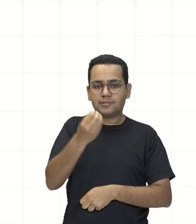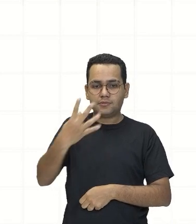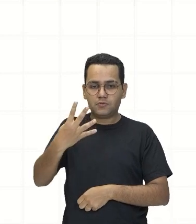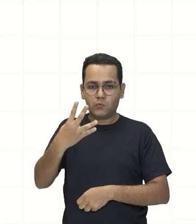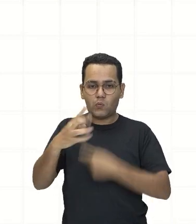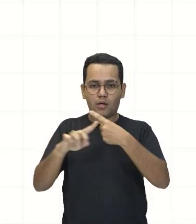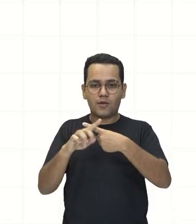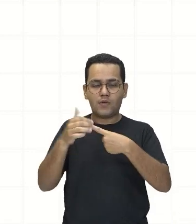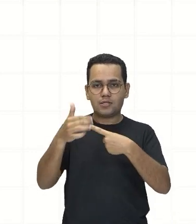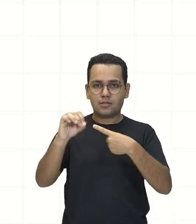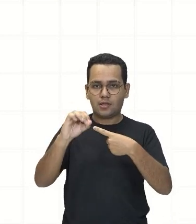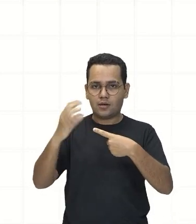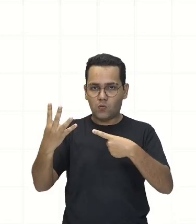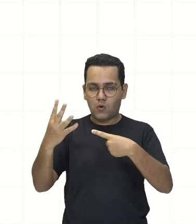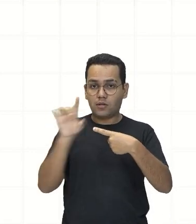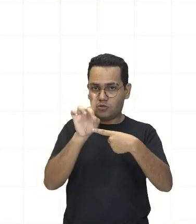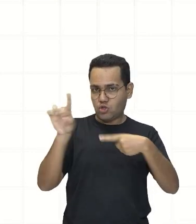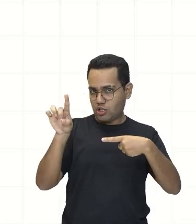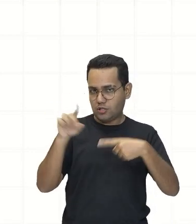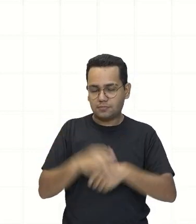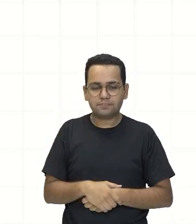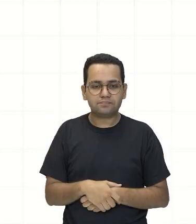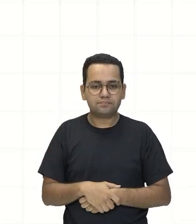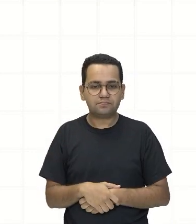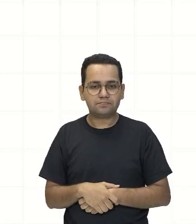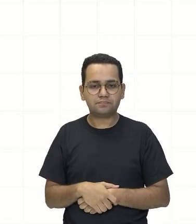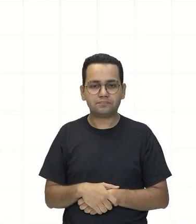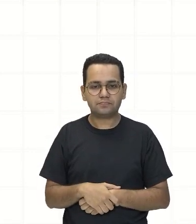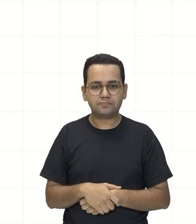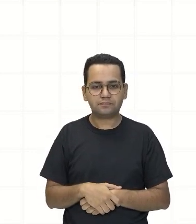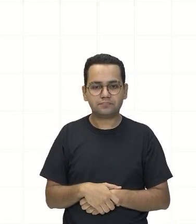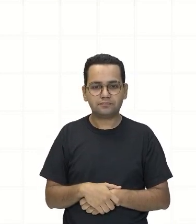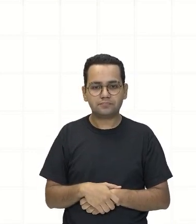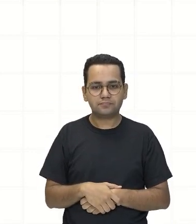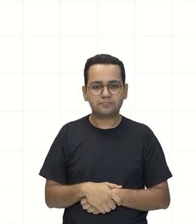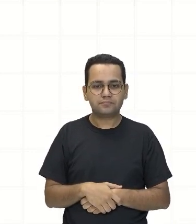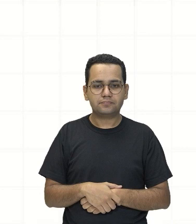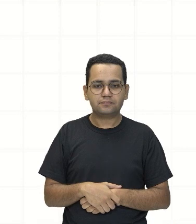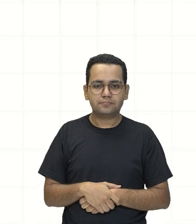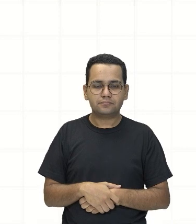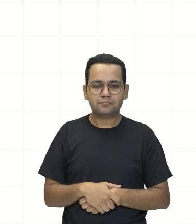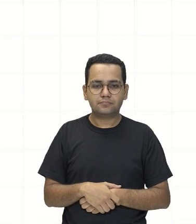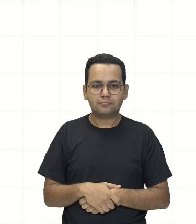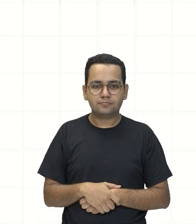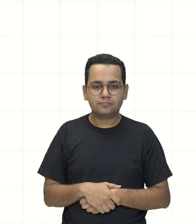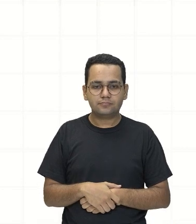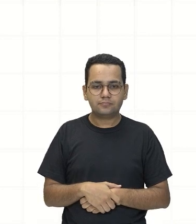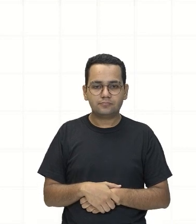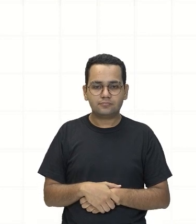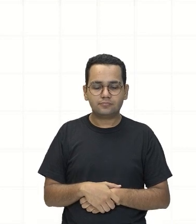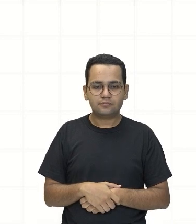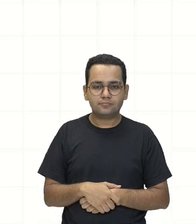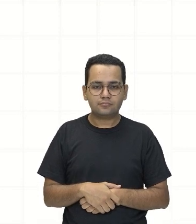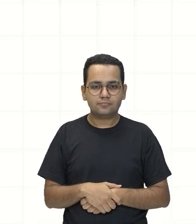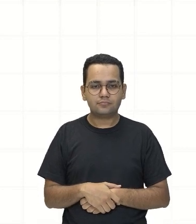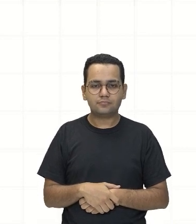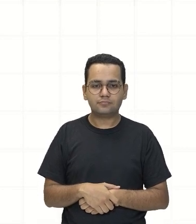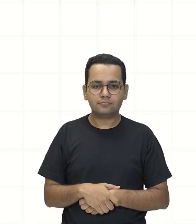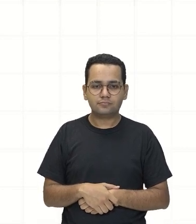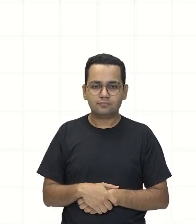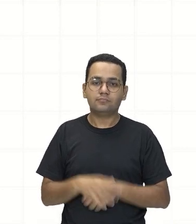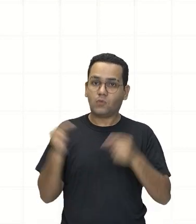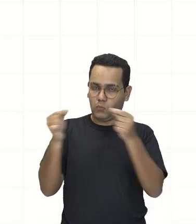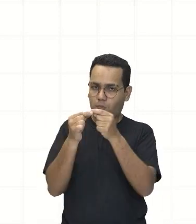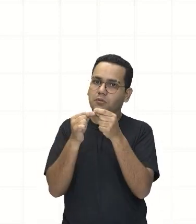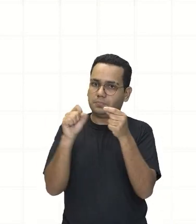Só que vezes 10 elevado a 3 Então vai dar Na multiplicação de potência de mesma base 10 elevado a 4 Agora sim